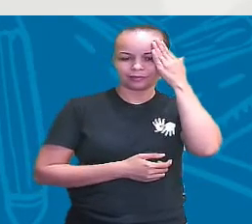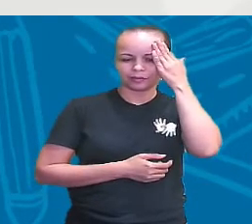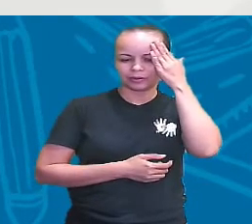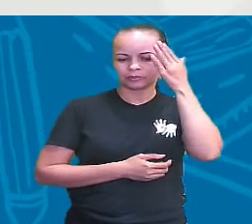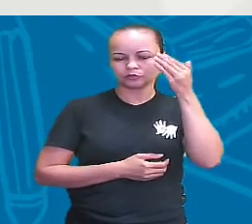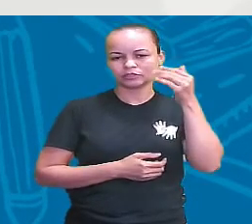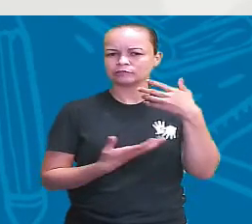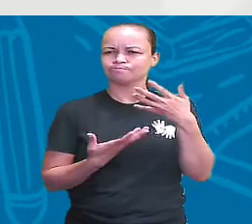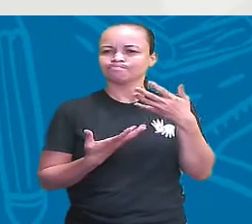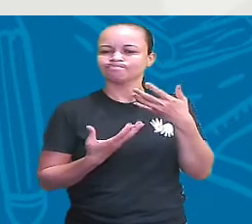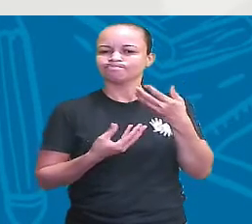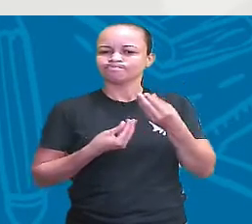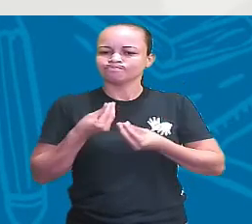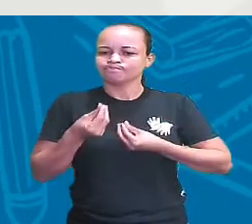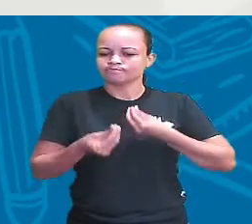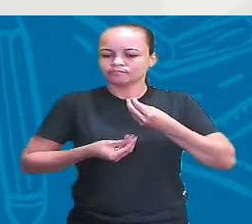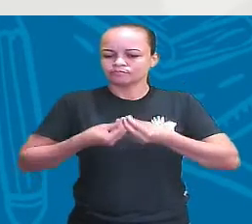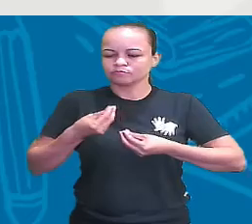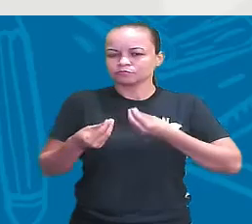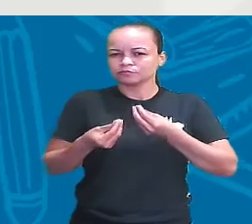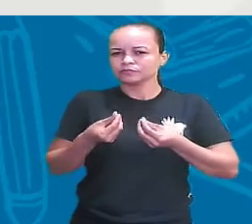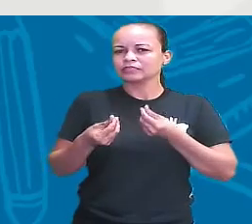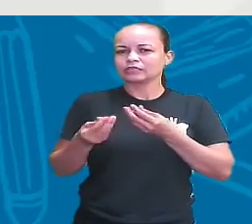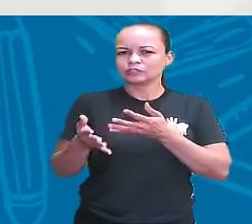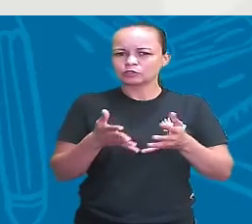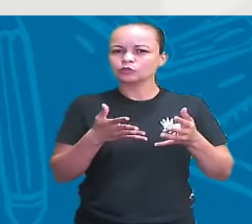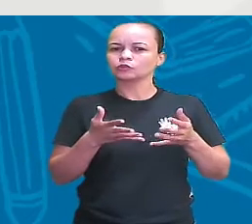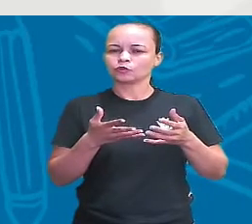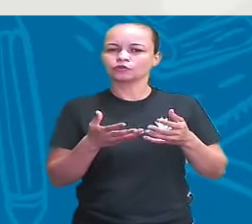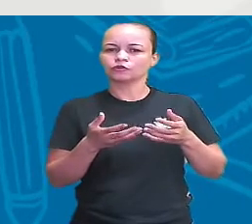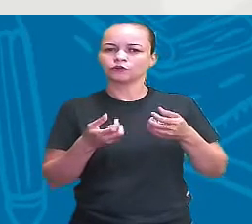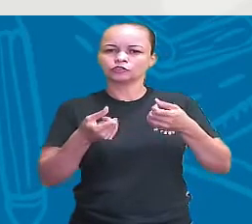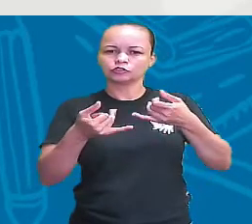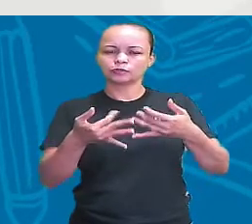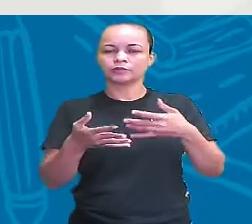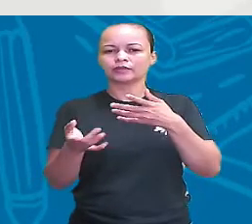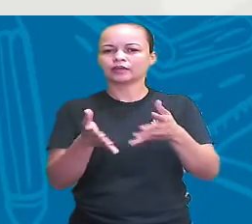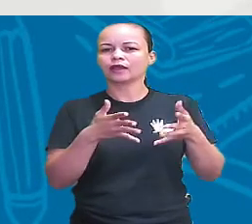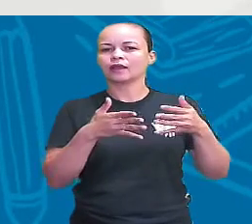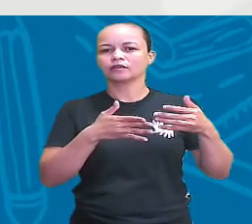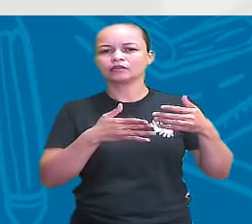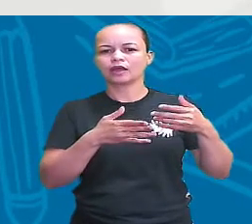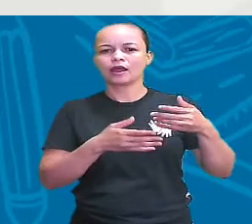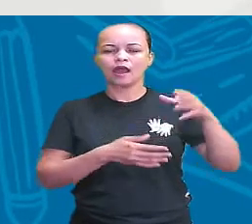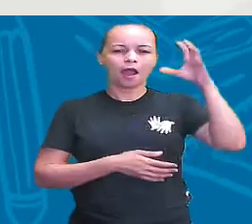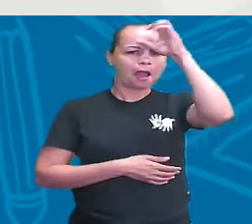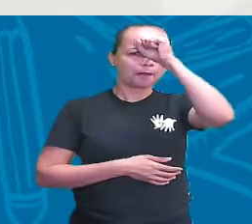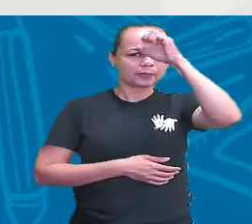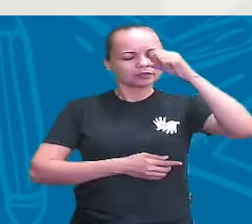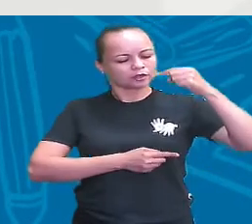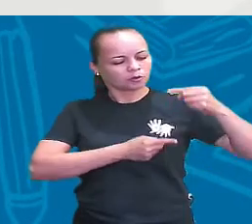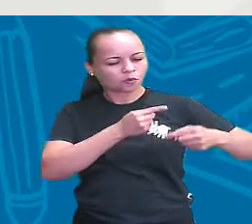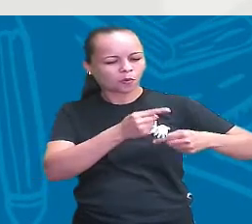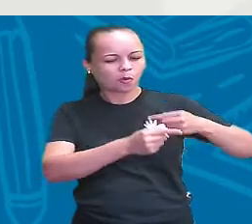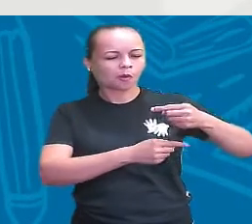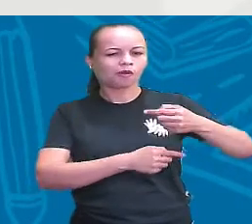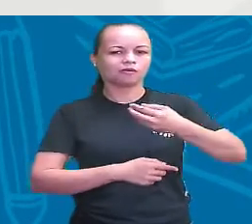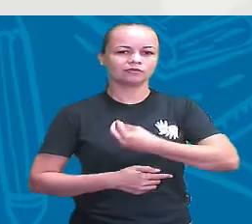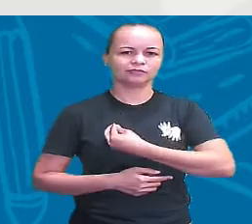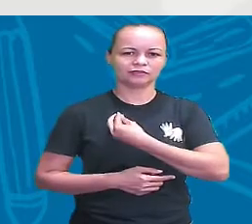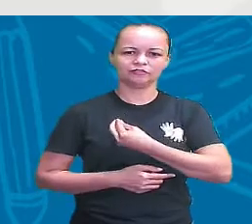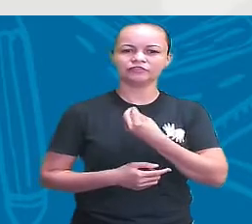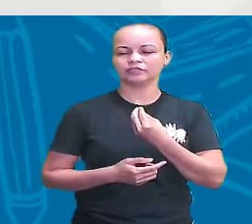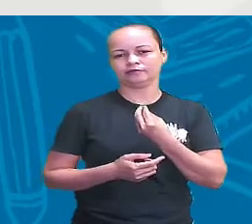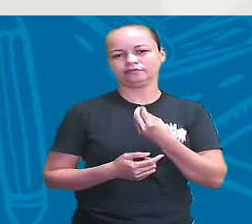esse movimento de lifelong learner, como diriam os americanos, aprender ao longo da vida, faz toda a diferença. Então,